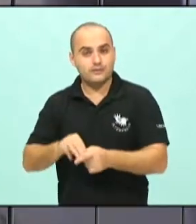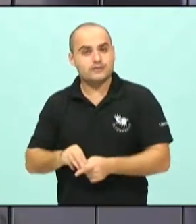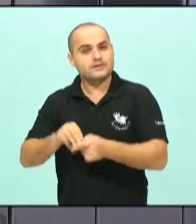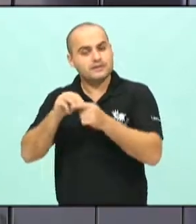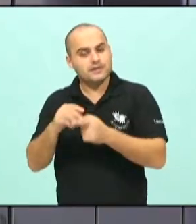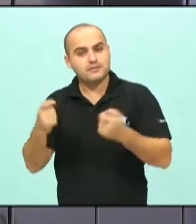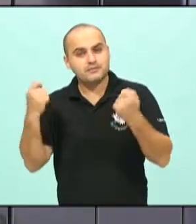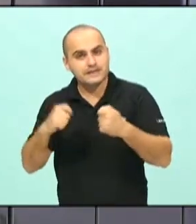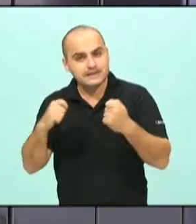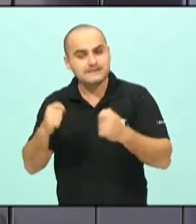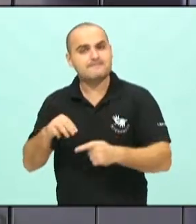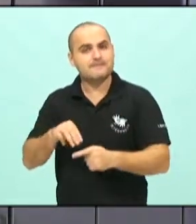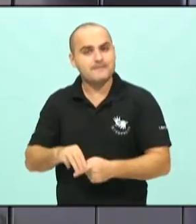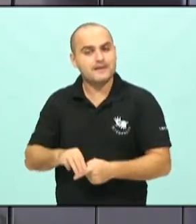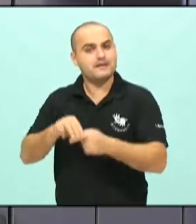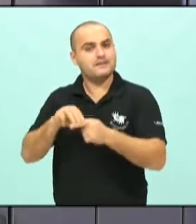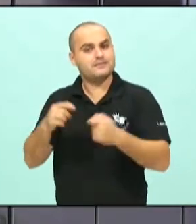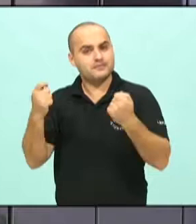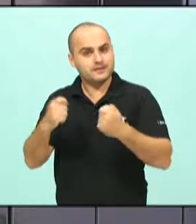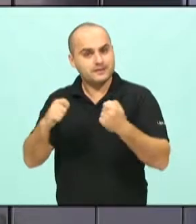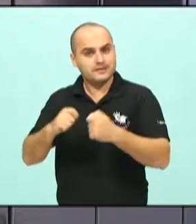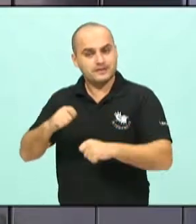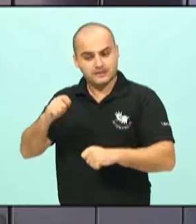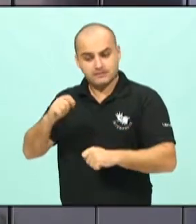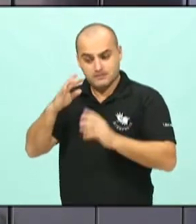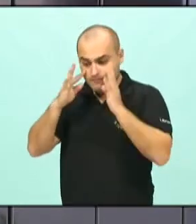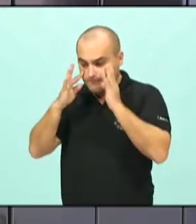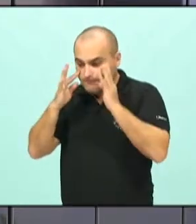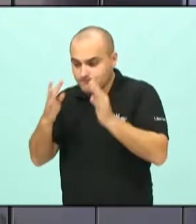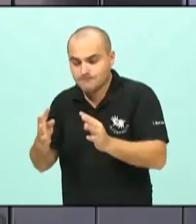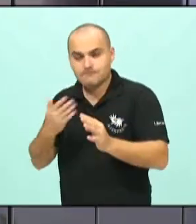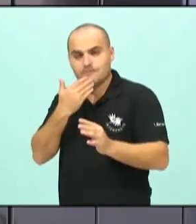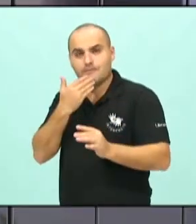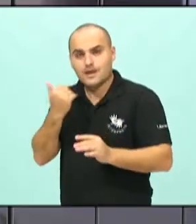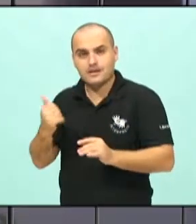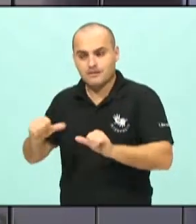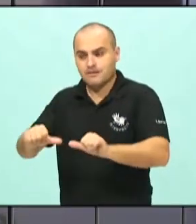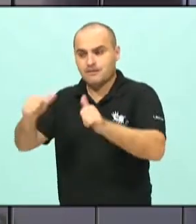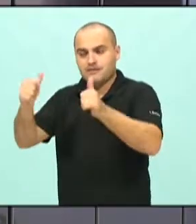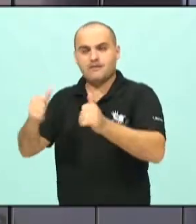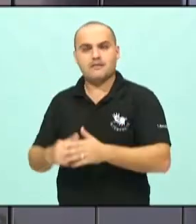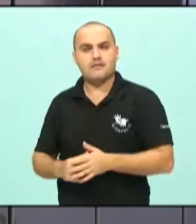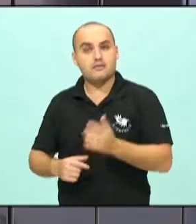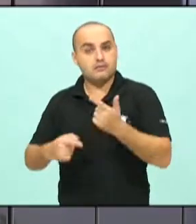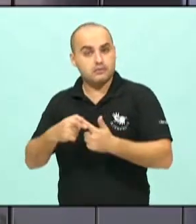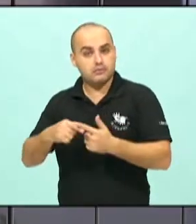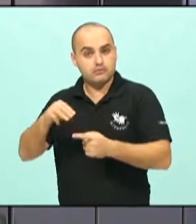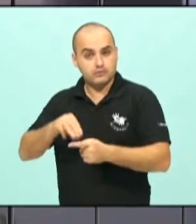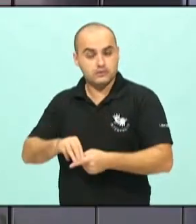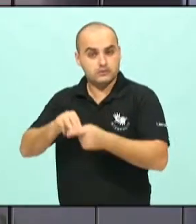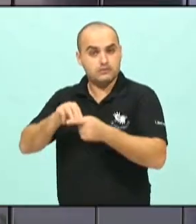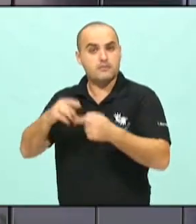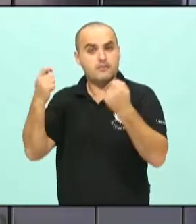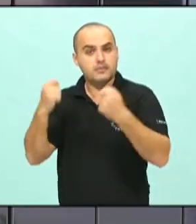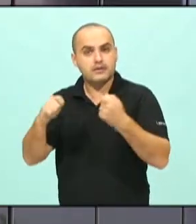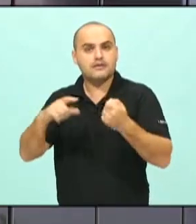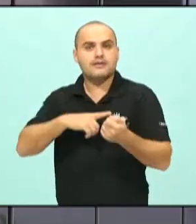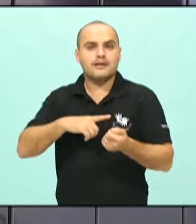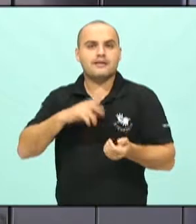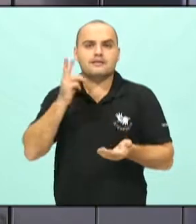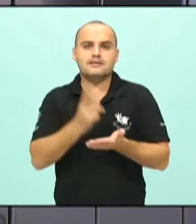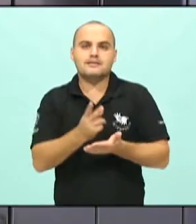precisa receber um pouco mais de recurso, porque toda a vida os municípios precisam estar com o Pires na mão